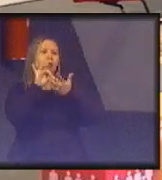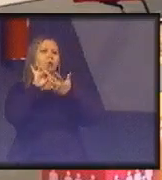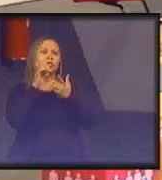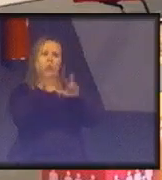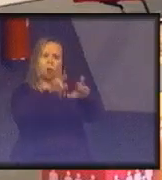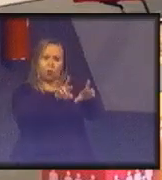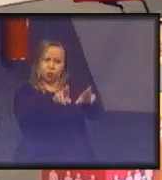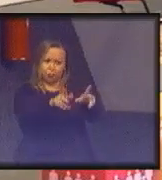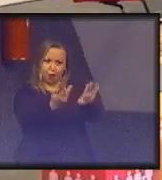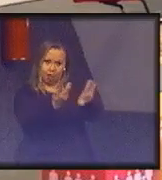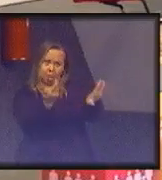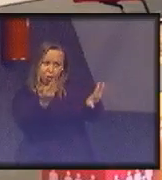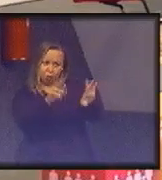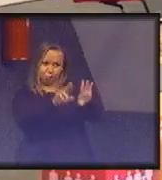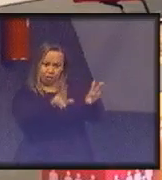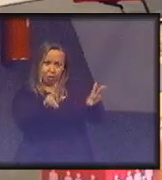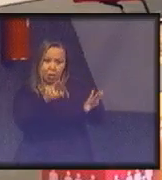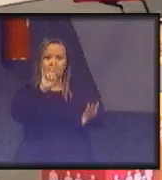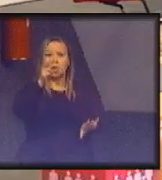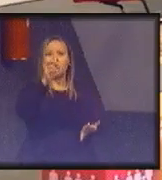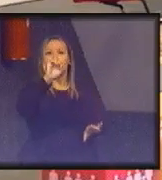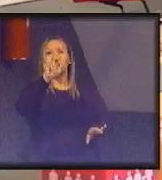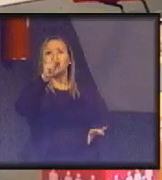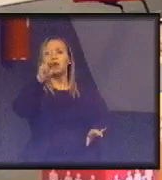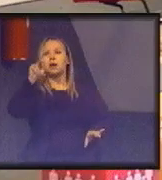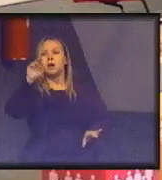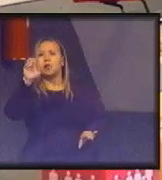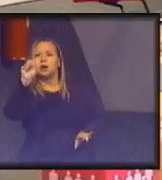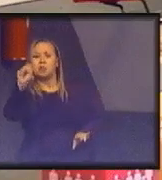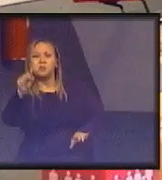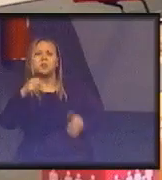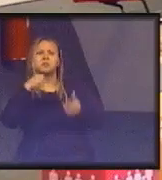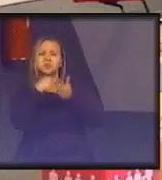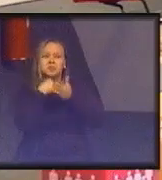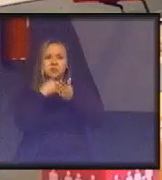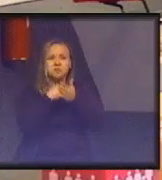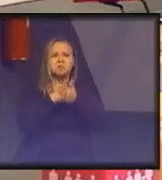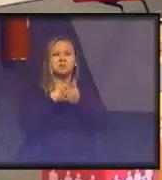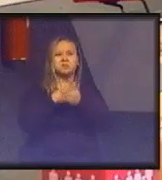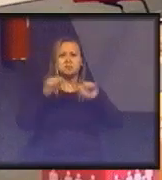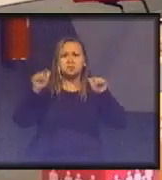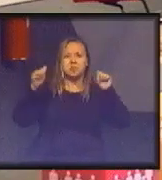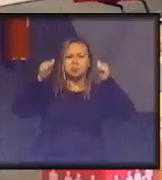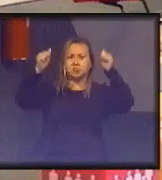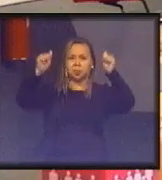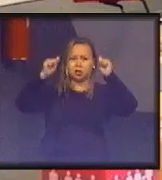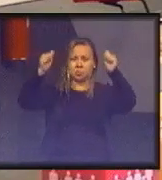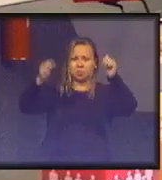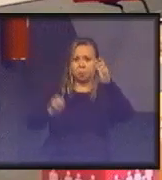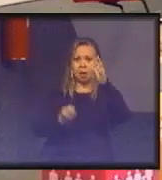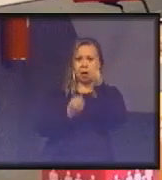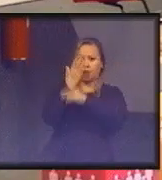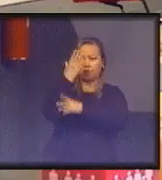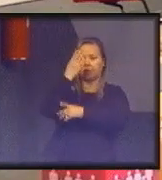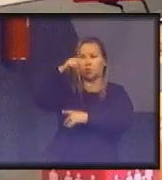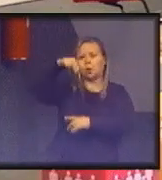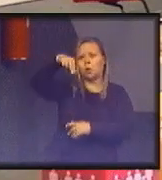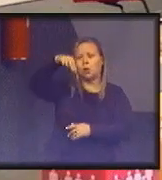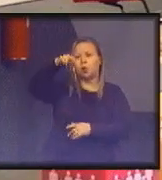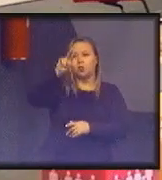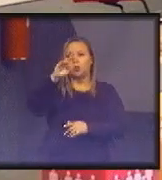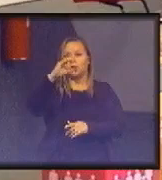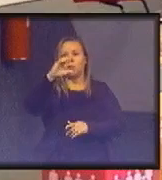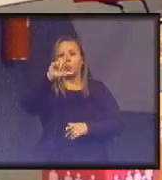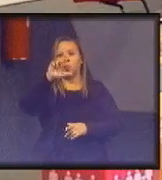alternativos, hippies, resolveu protestar contra a explosão nuclear da França no Pacífico.